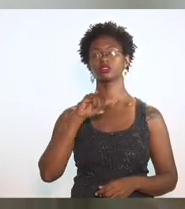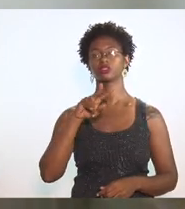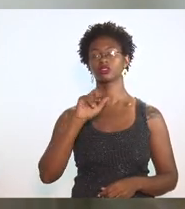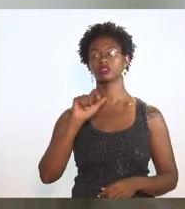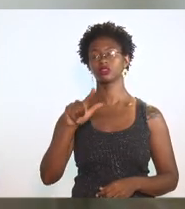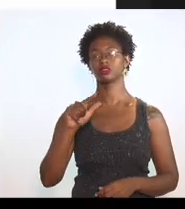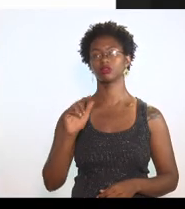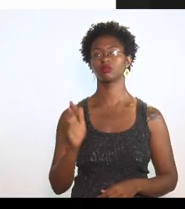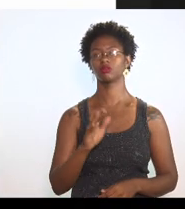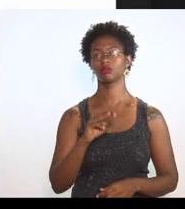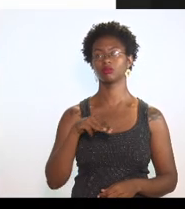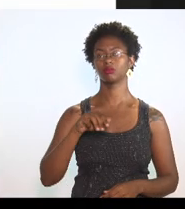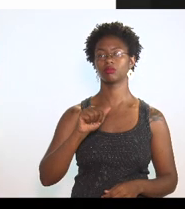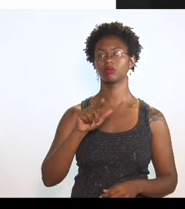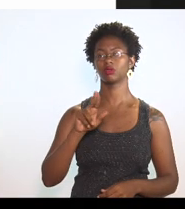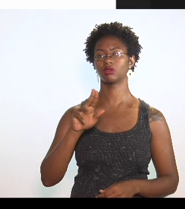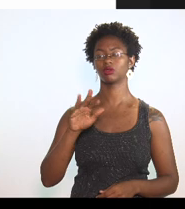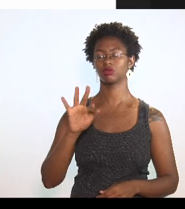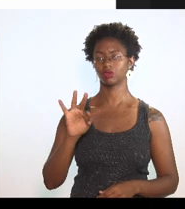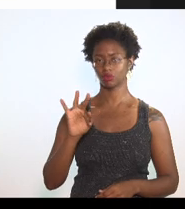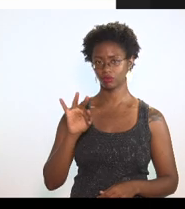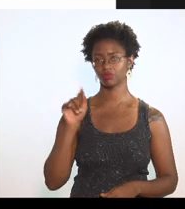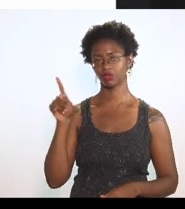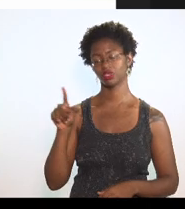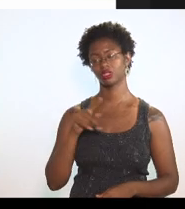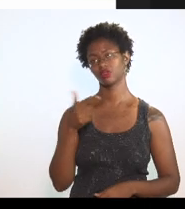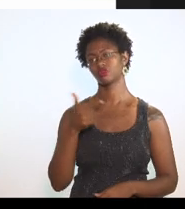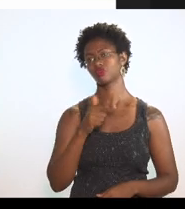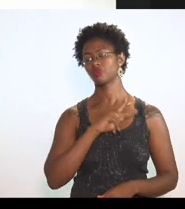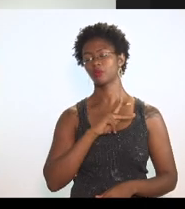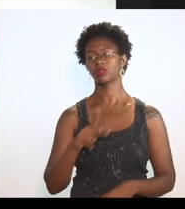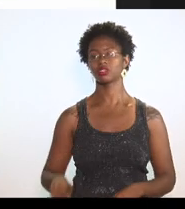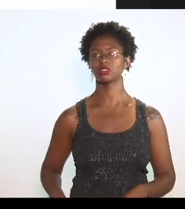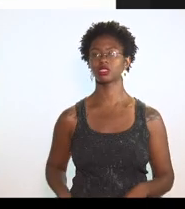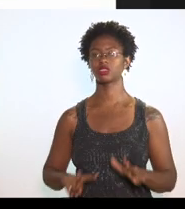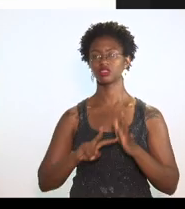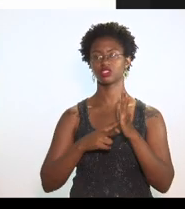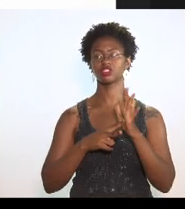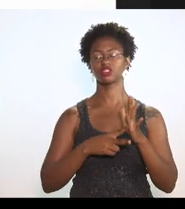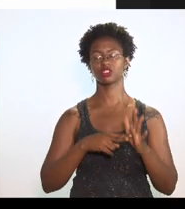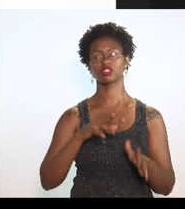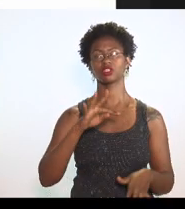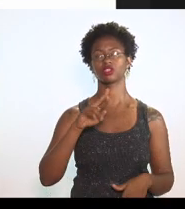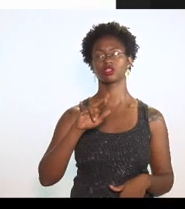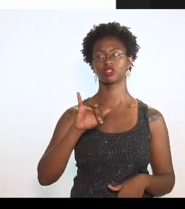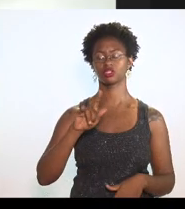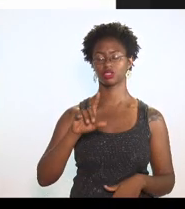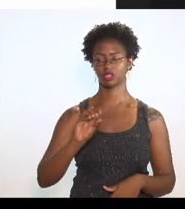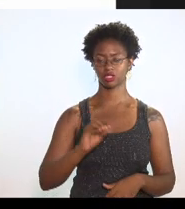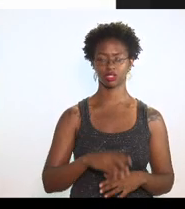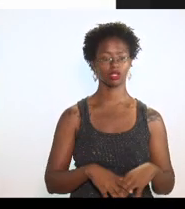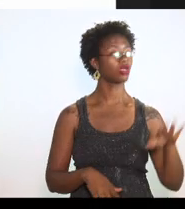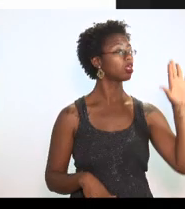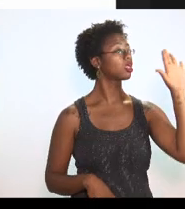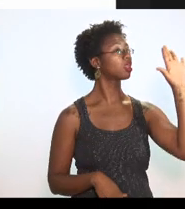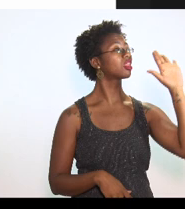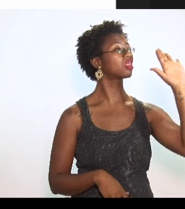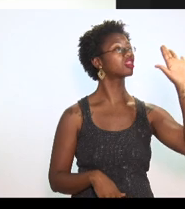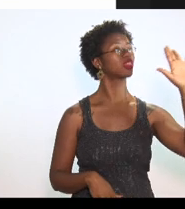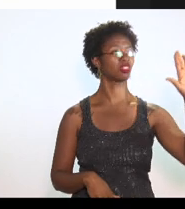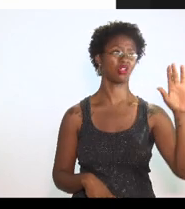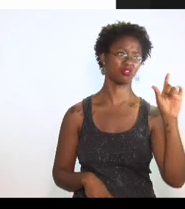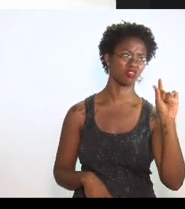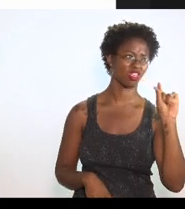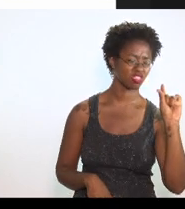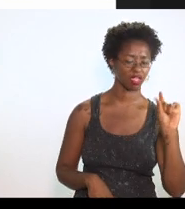vice-presidente do Sim de Trigo. Eu pago. Então, eu posso... Um minutinho. Um minutinho.